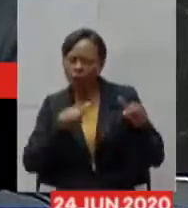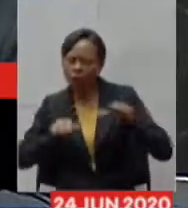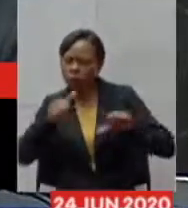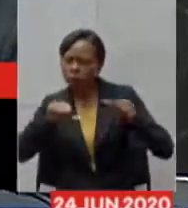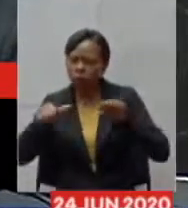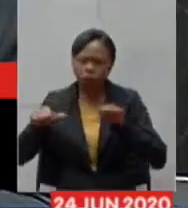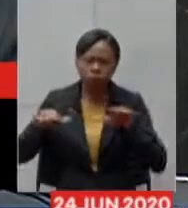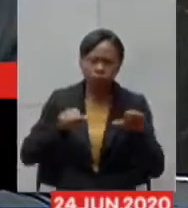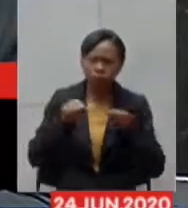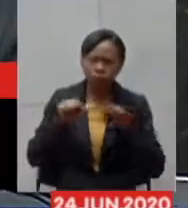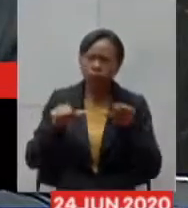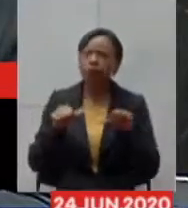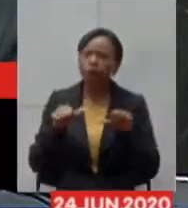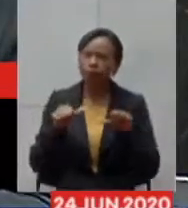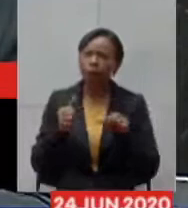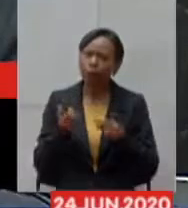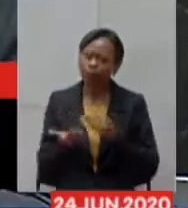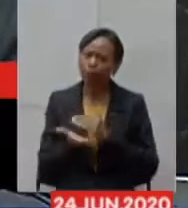o máximo de celeridade